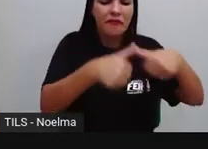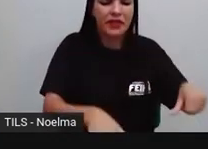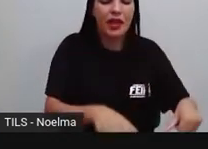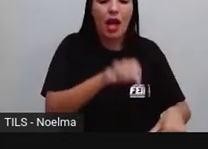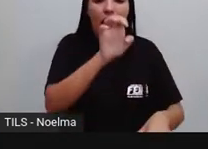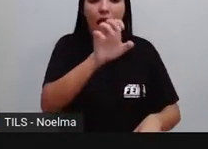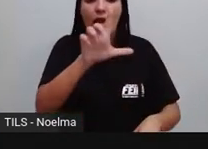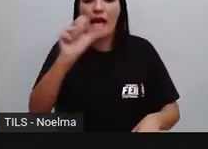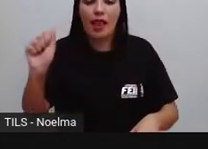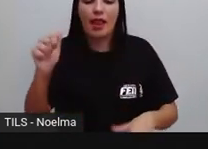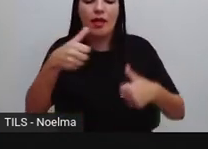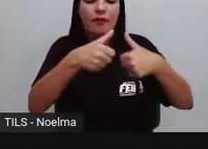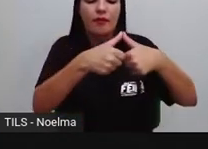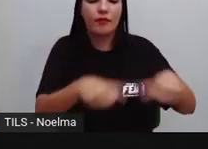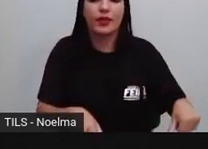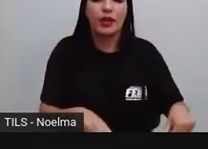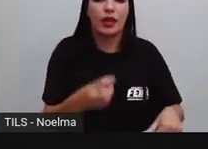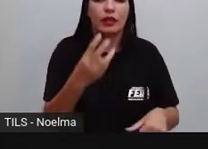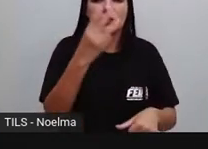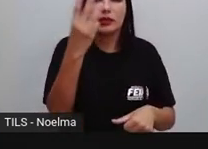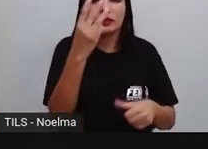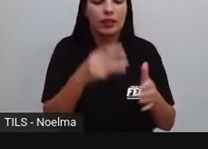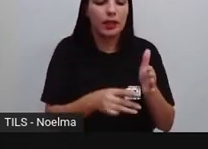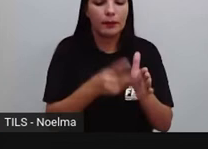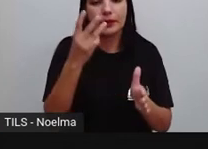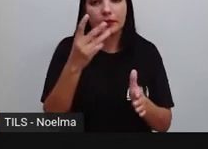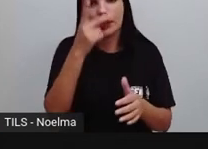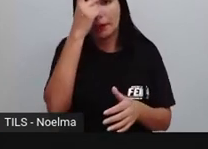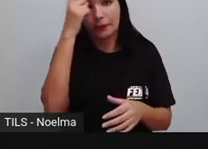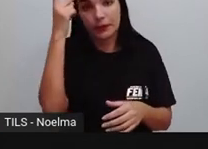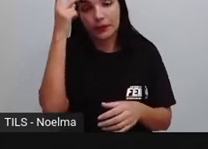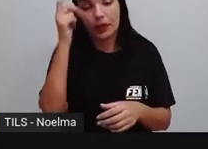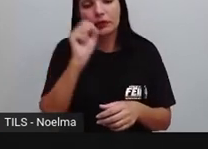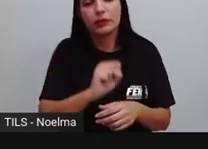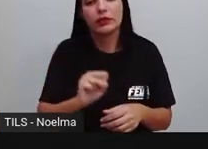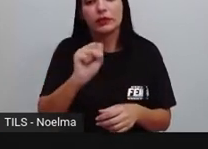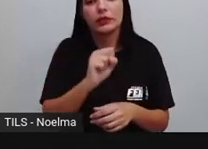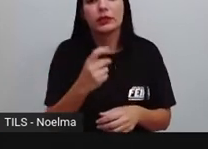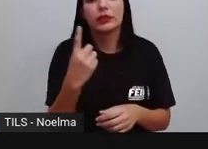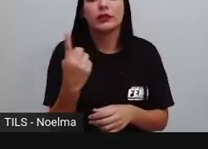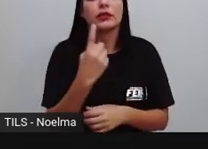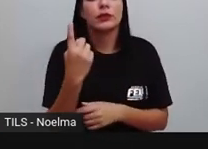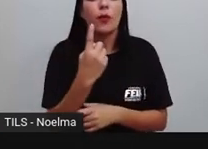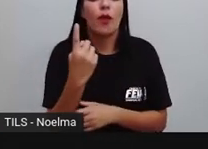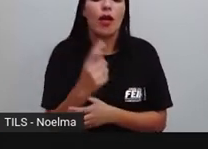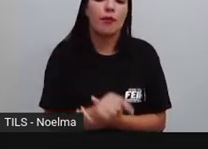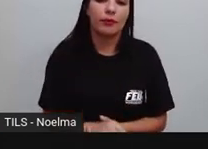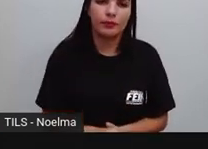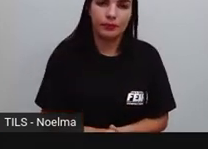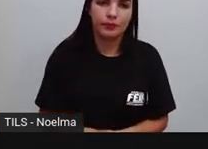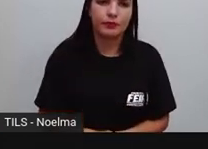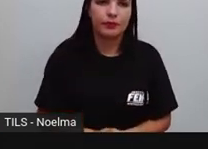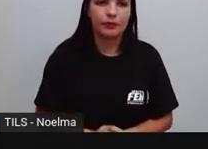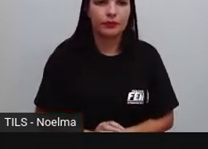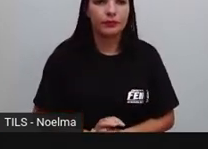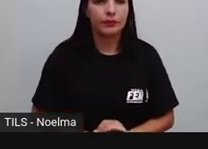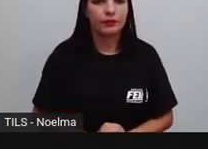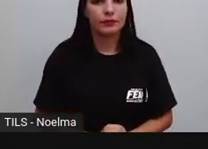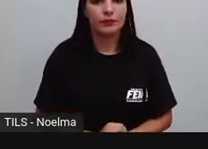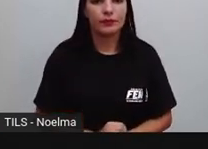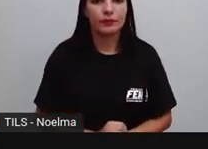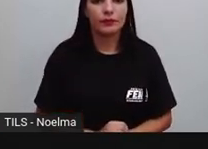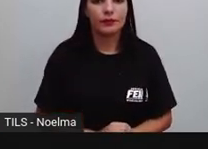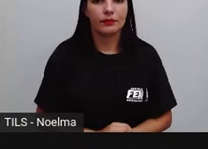seria o quê? A terceira pessoa do singular. Ela mostra, também é a terceira pessoa do singular.